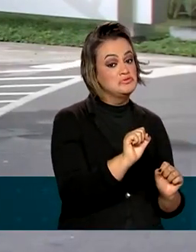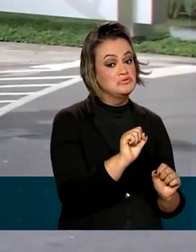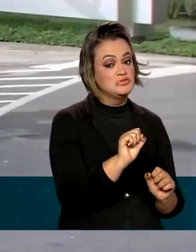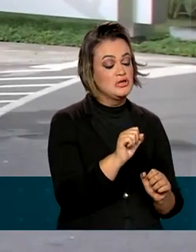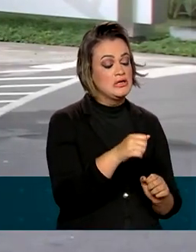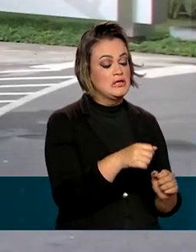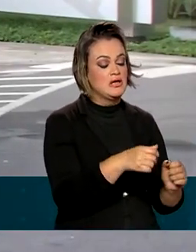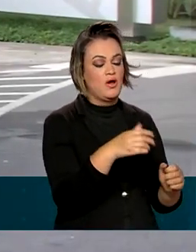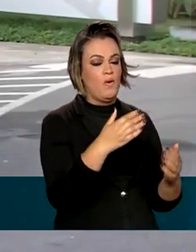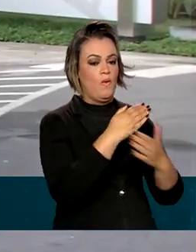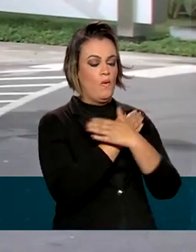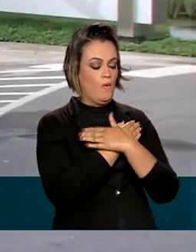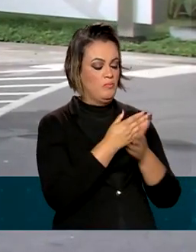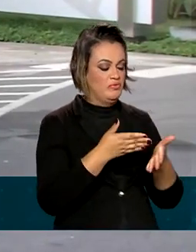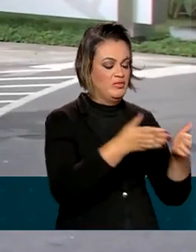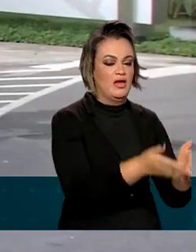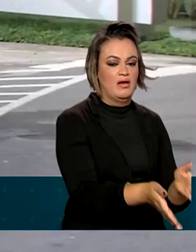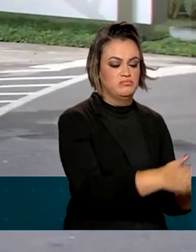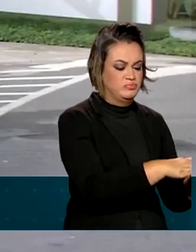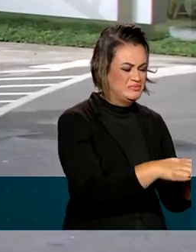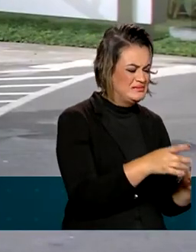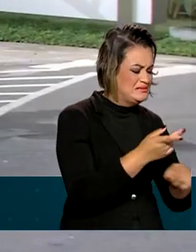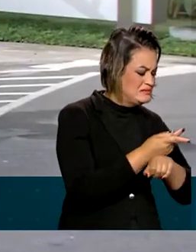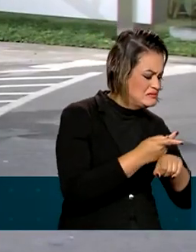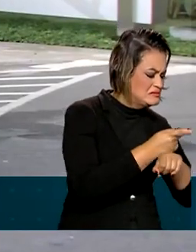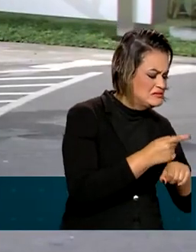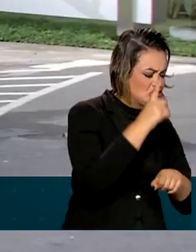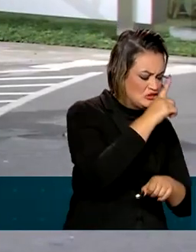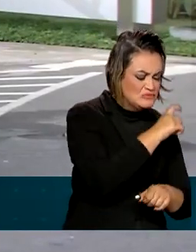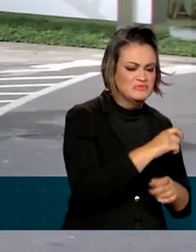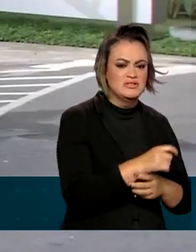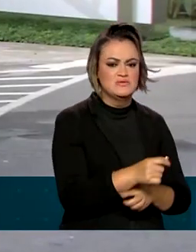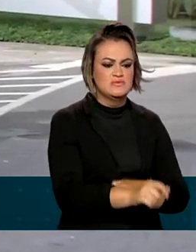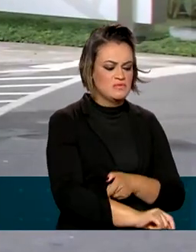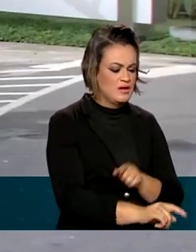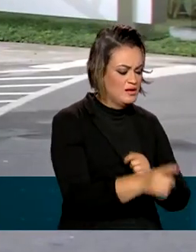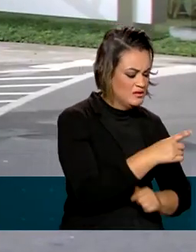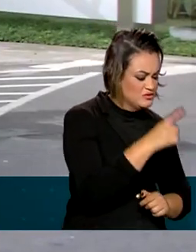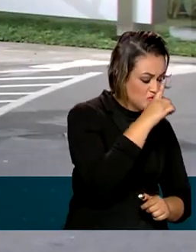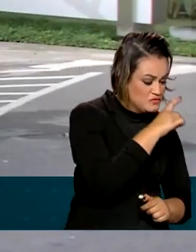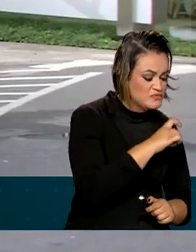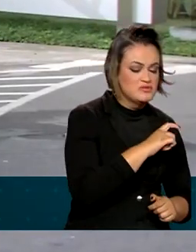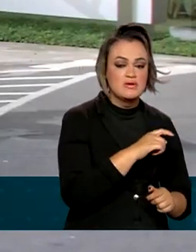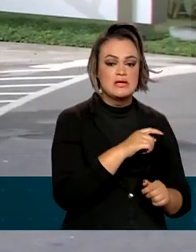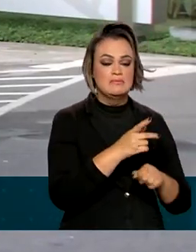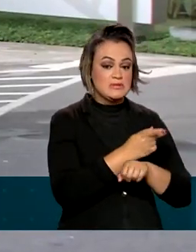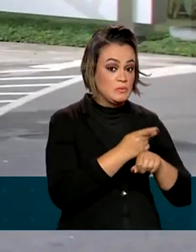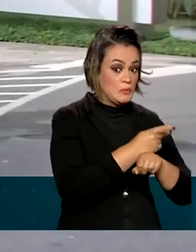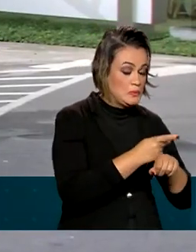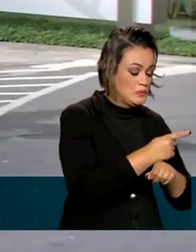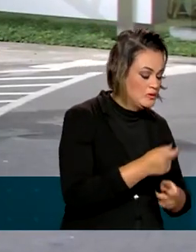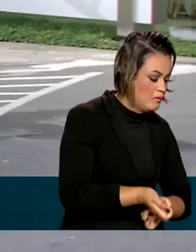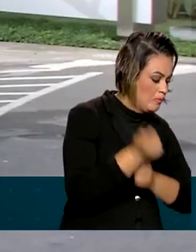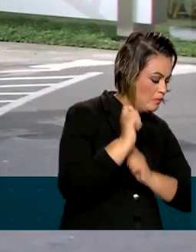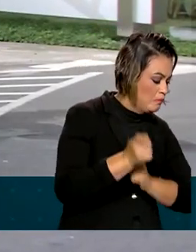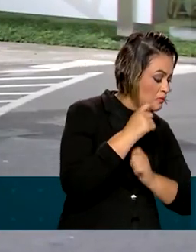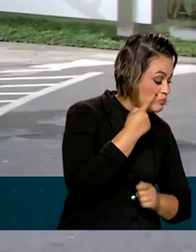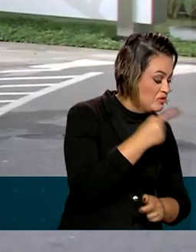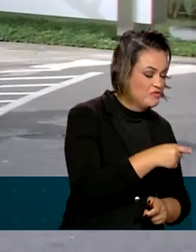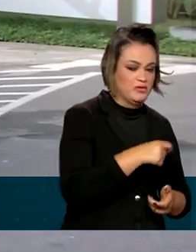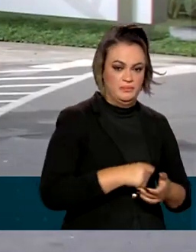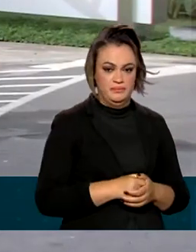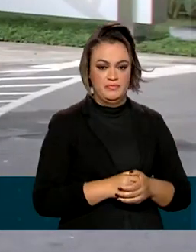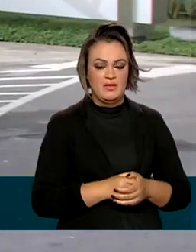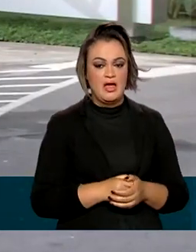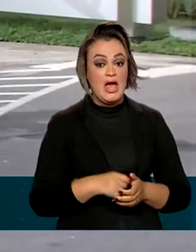enterrou os corpos, local de difícil acesso, local onde neste momento estão sendo feitas as escavações. Os